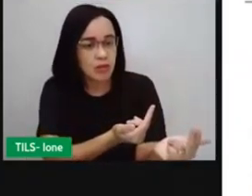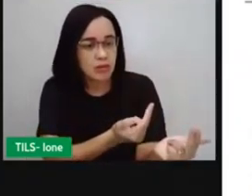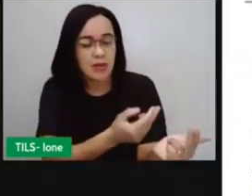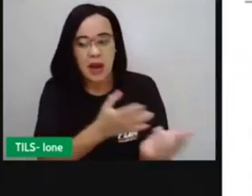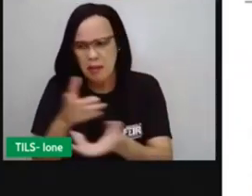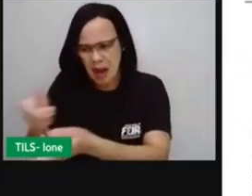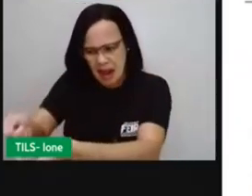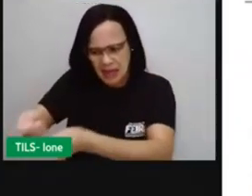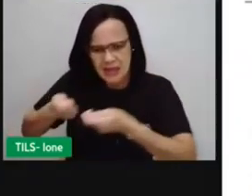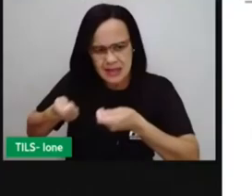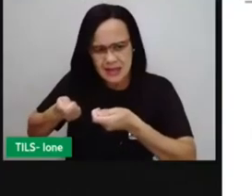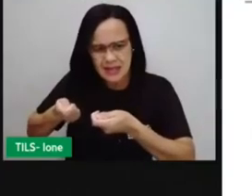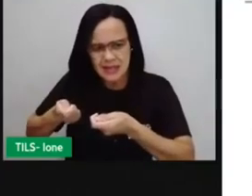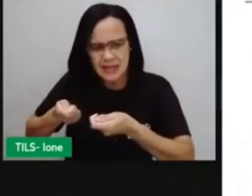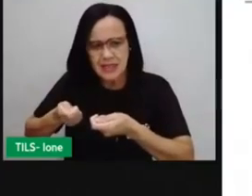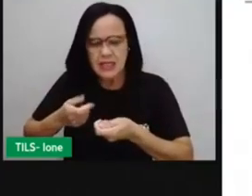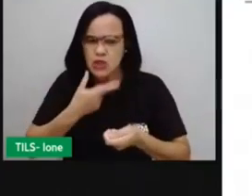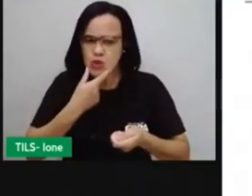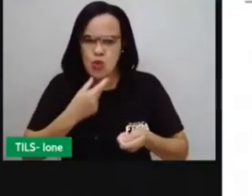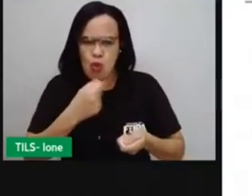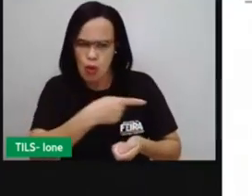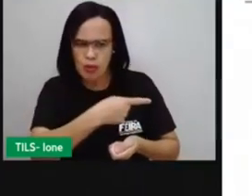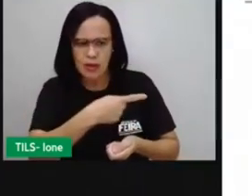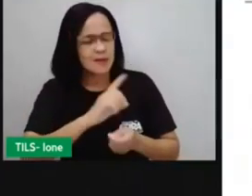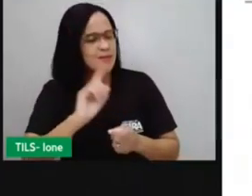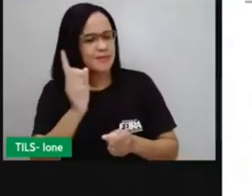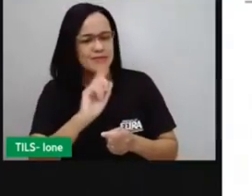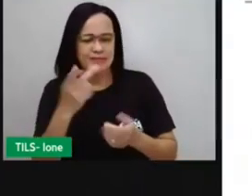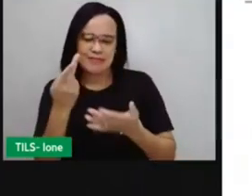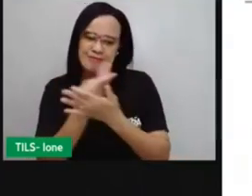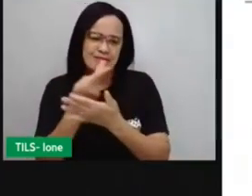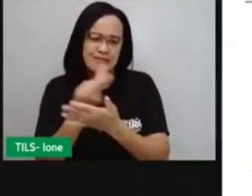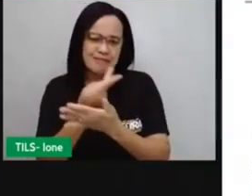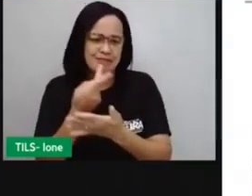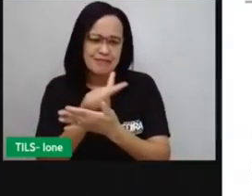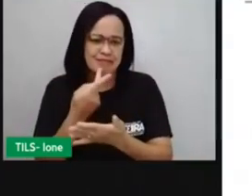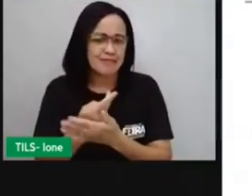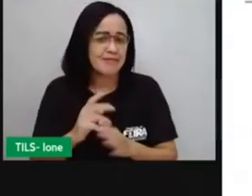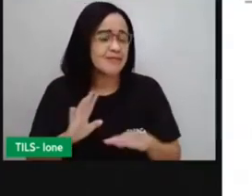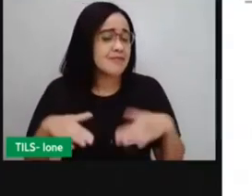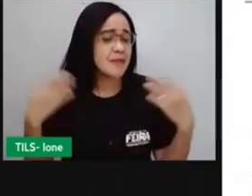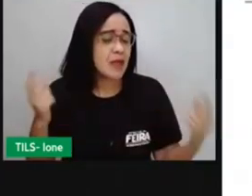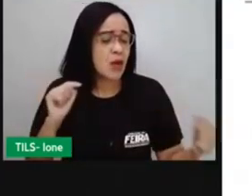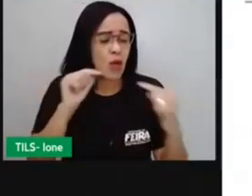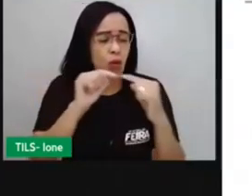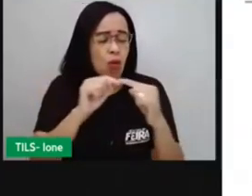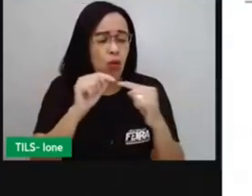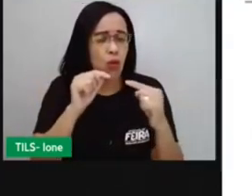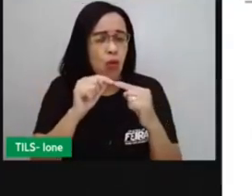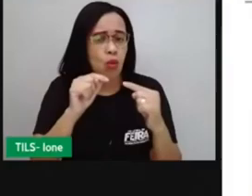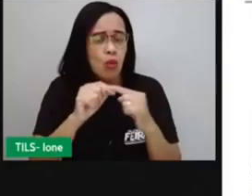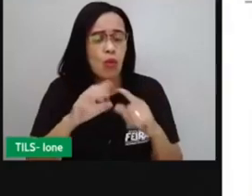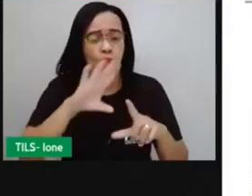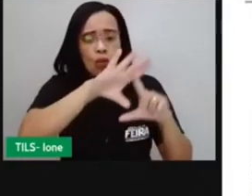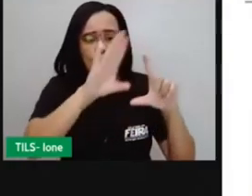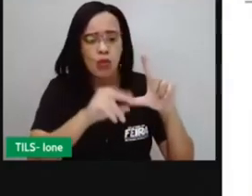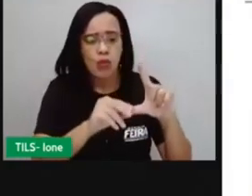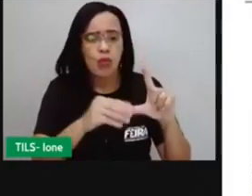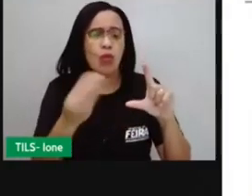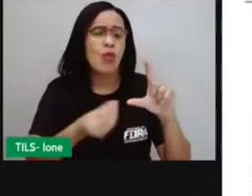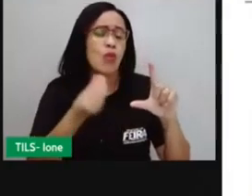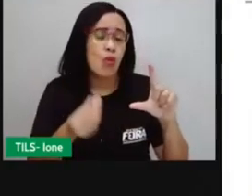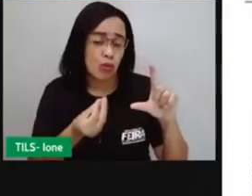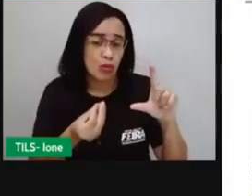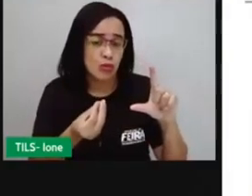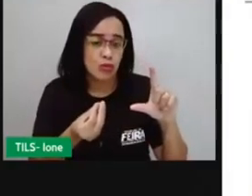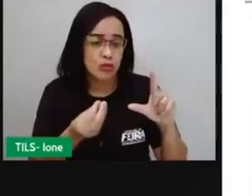Do cliente vizinho. O objetivo desse cartoon qual é? Entreter o eleitor com uma situação absurda,